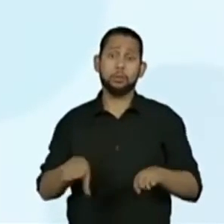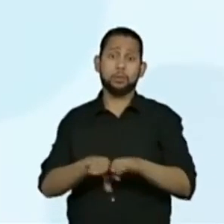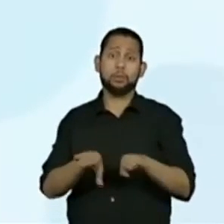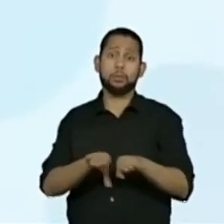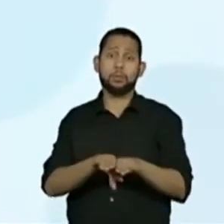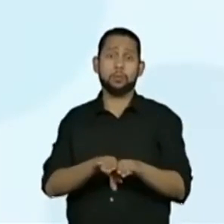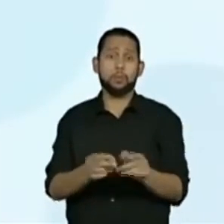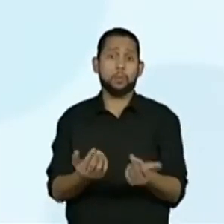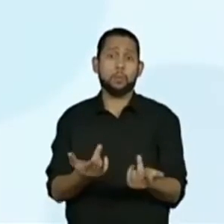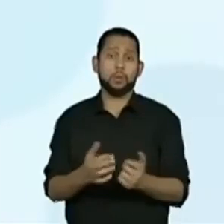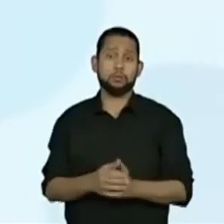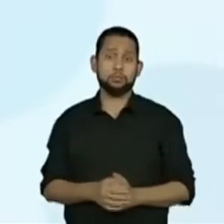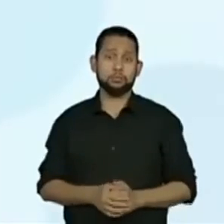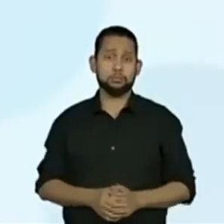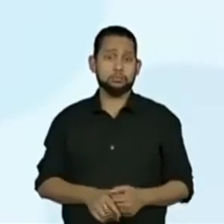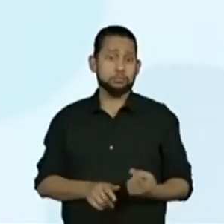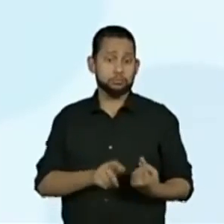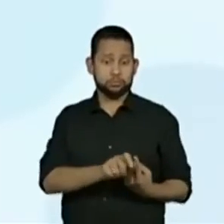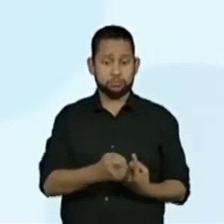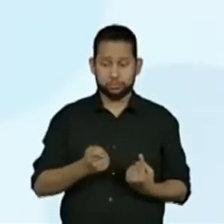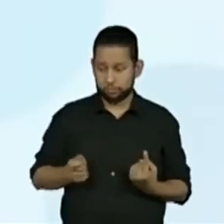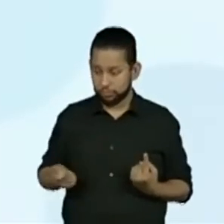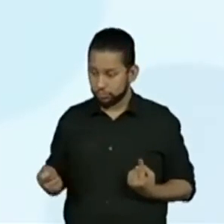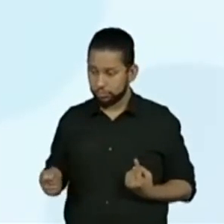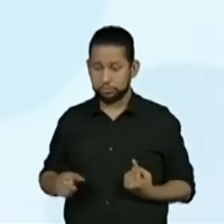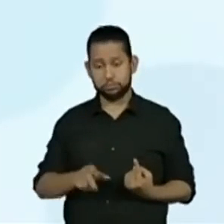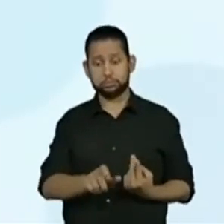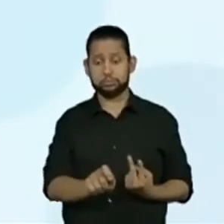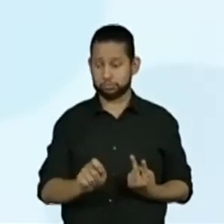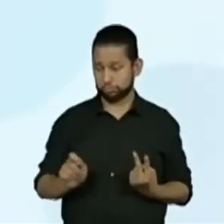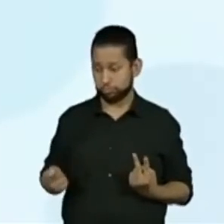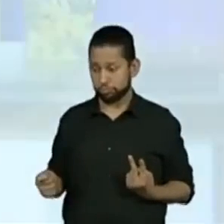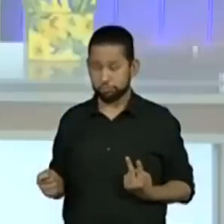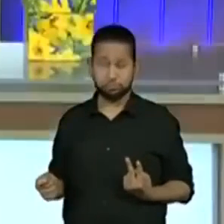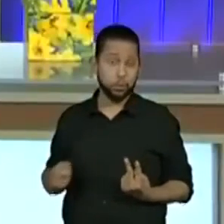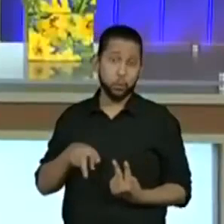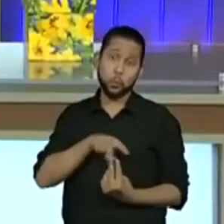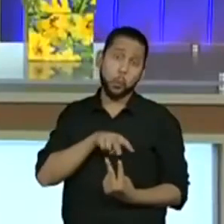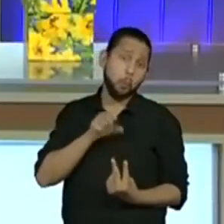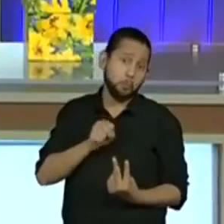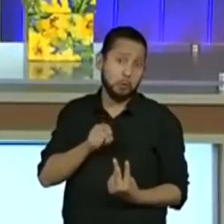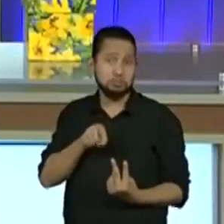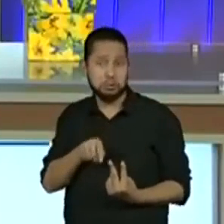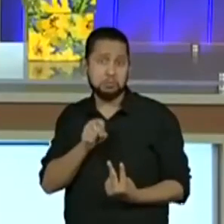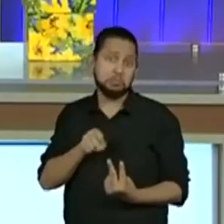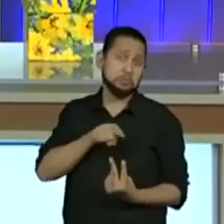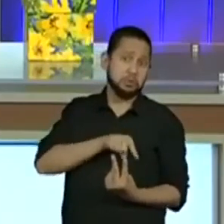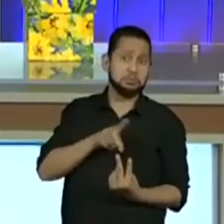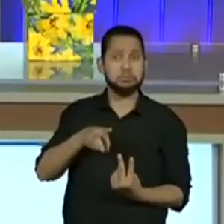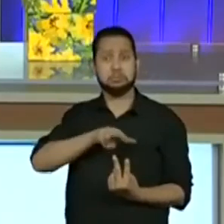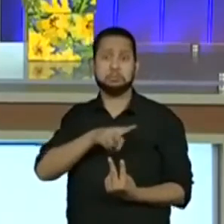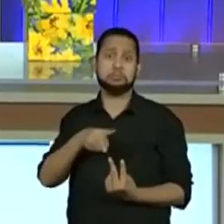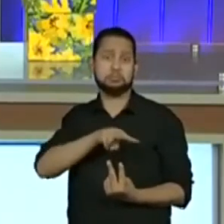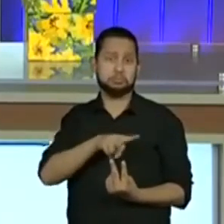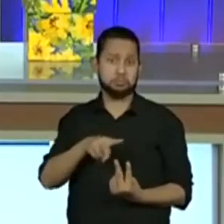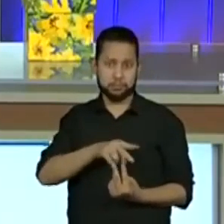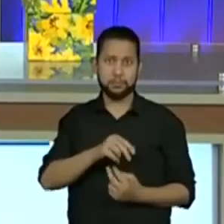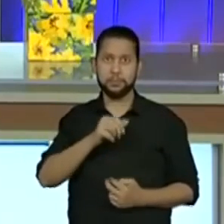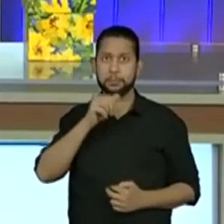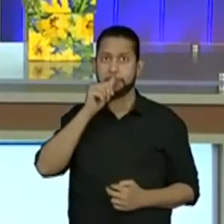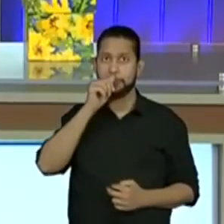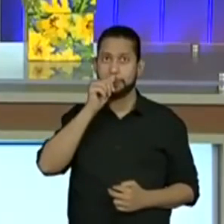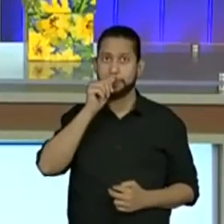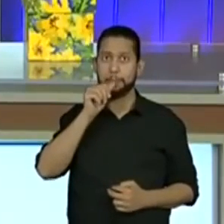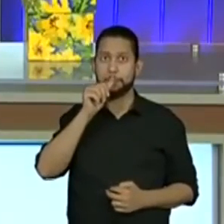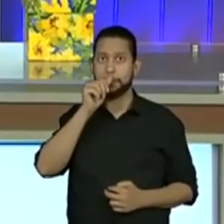Eu não sei qual é a chave que vai abrir. Então, são chances iguais. Ok? Então, foi. Ah, troca. Tá certo. Eu também